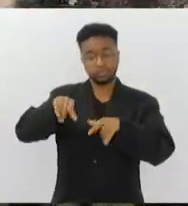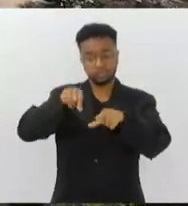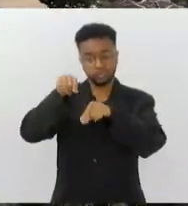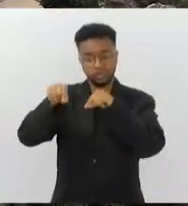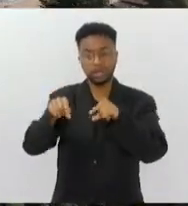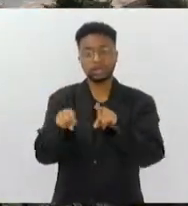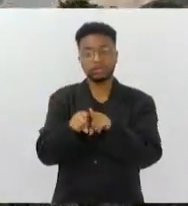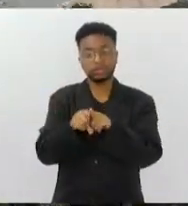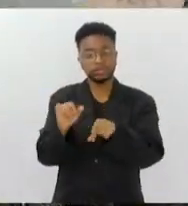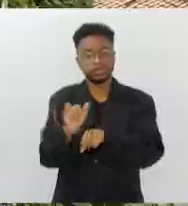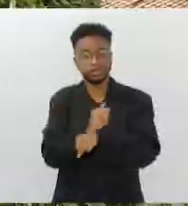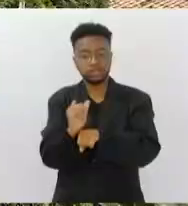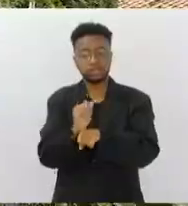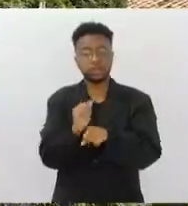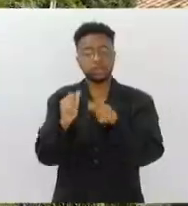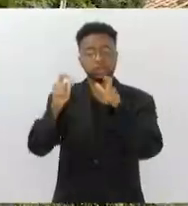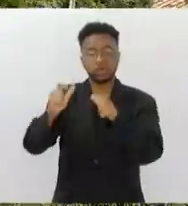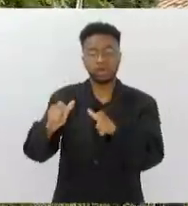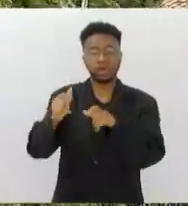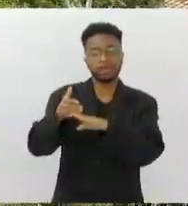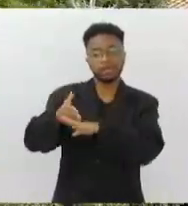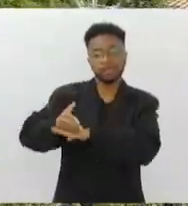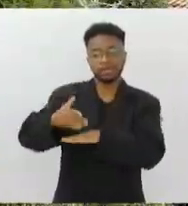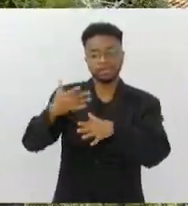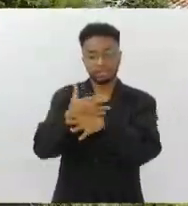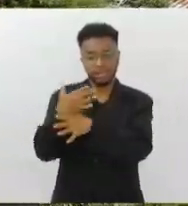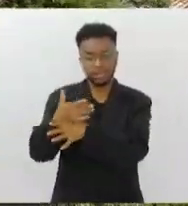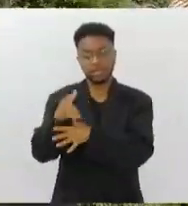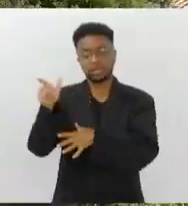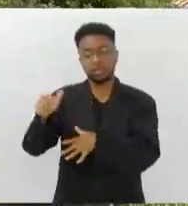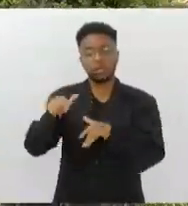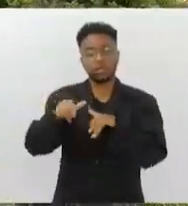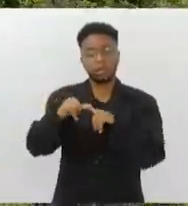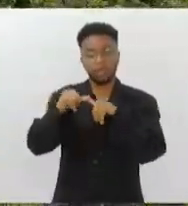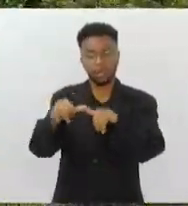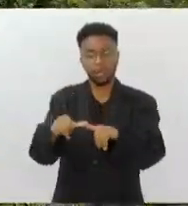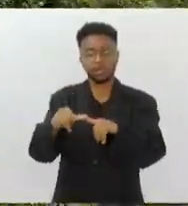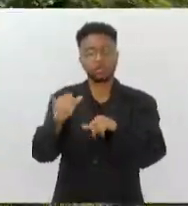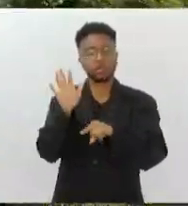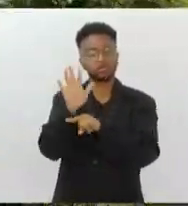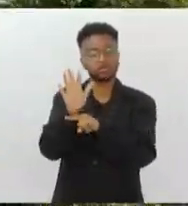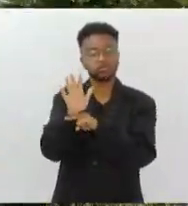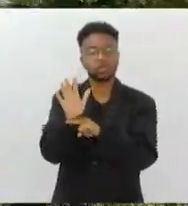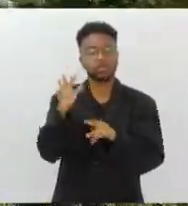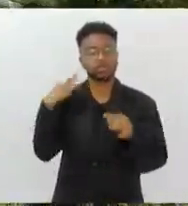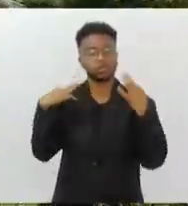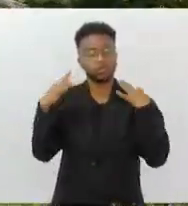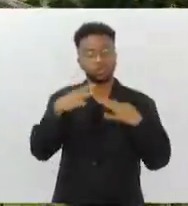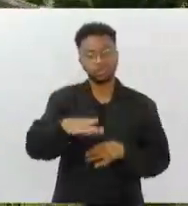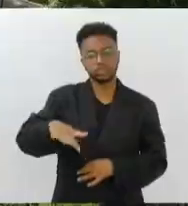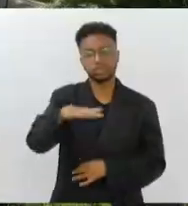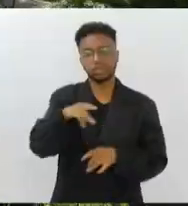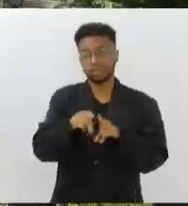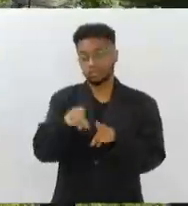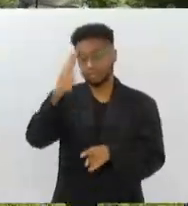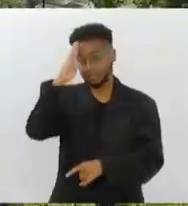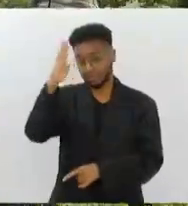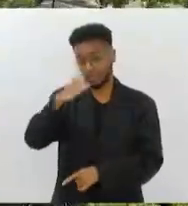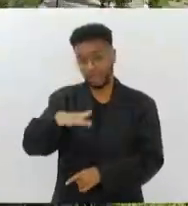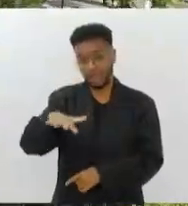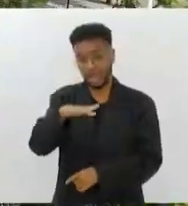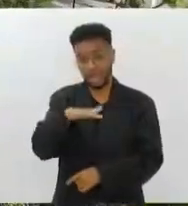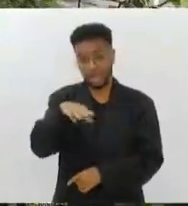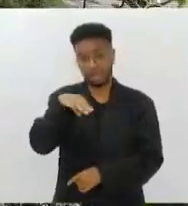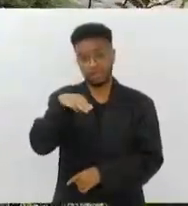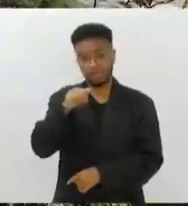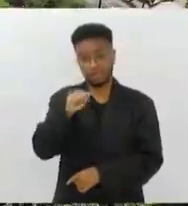localizado na entrada da cidade, o mercado vai contribuir para fortalecer o turismo, principalmente o da área do